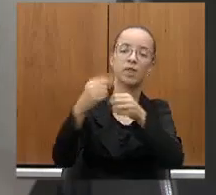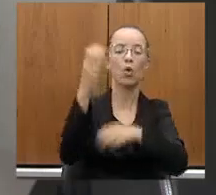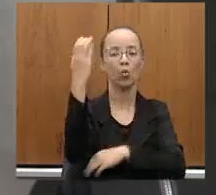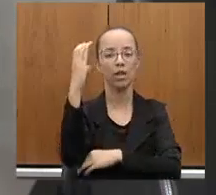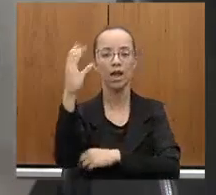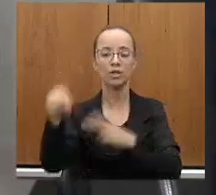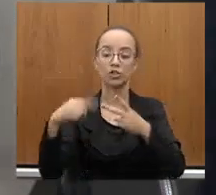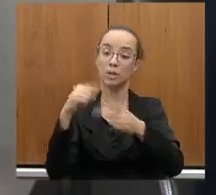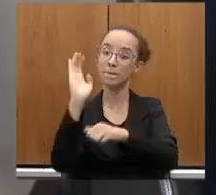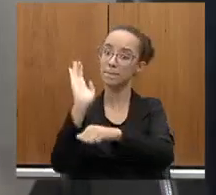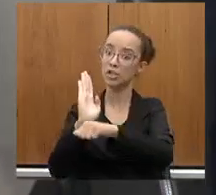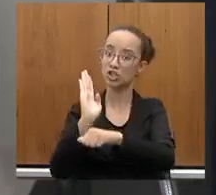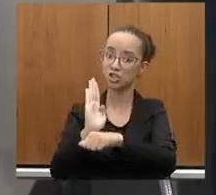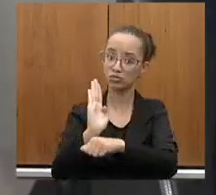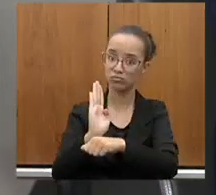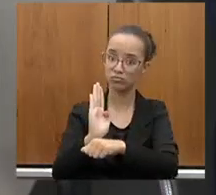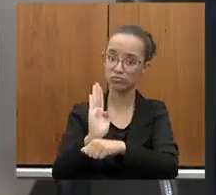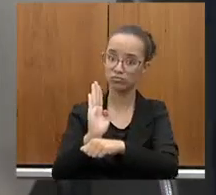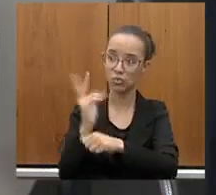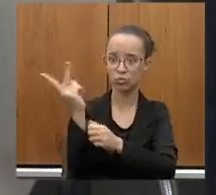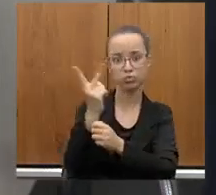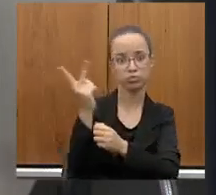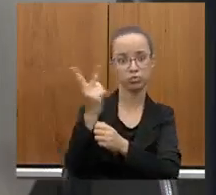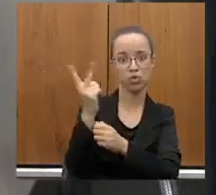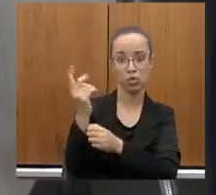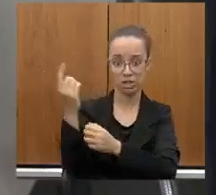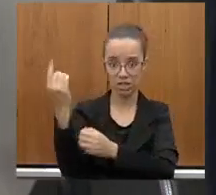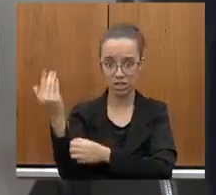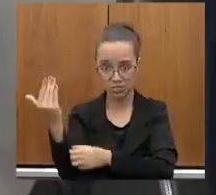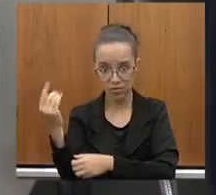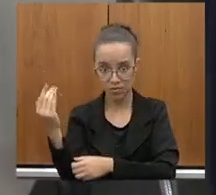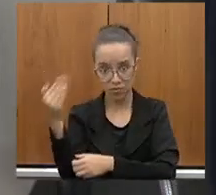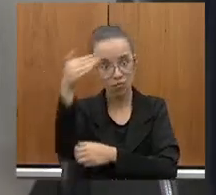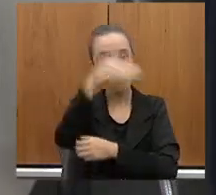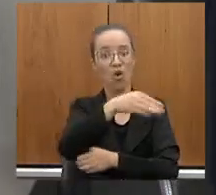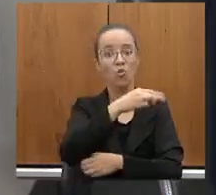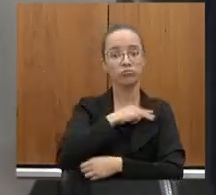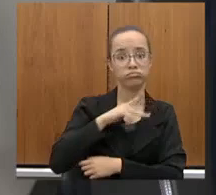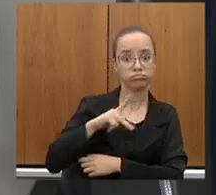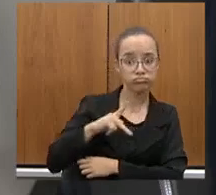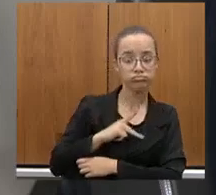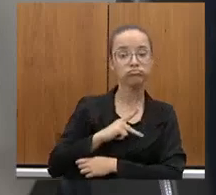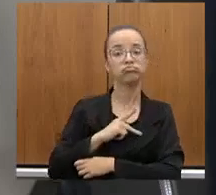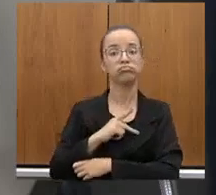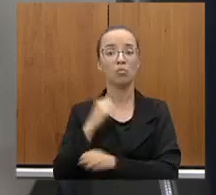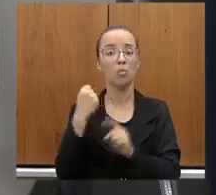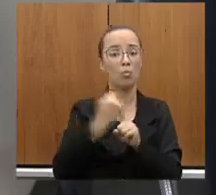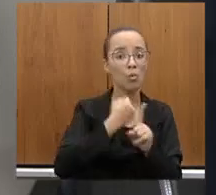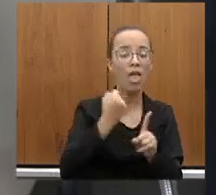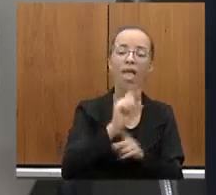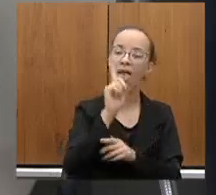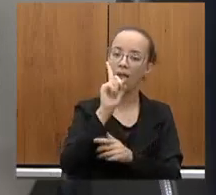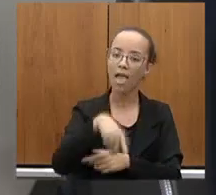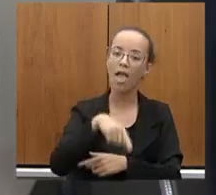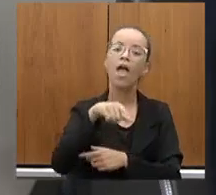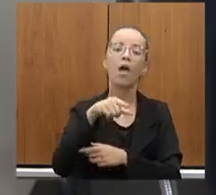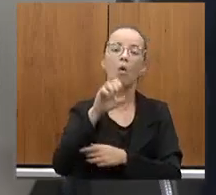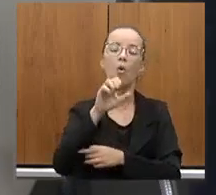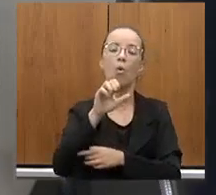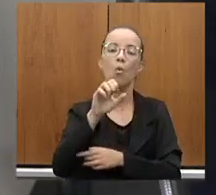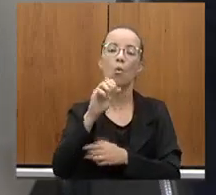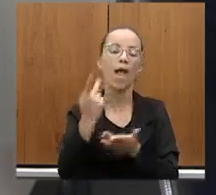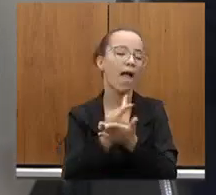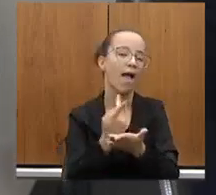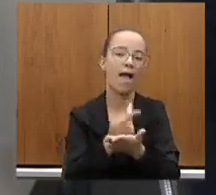Contagem e Betim, para ficar nos dois que foram ao Ministério Público, que foram ao Judiciário, também é um erro político impor